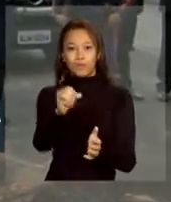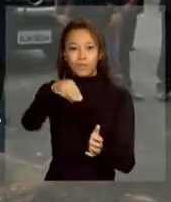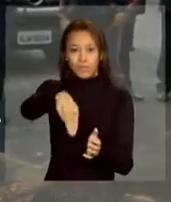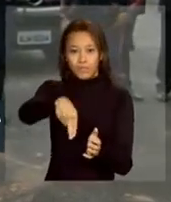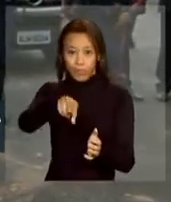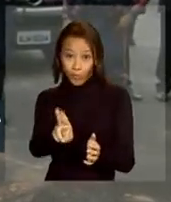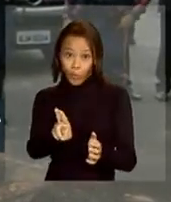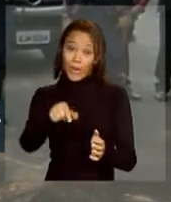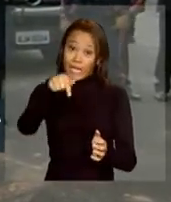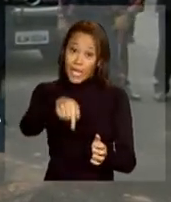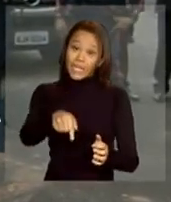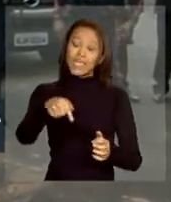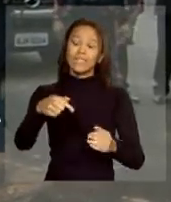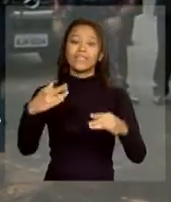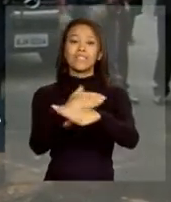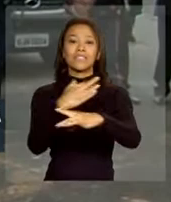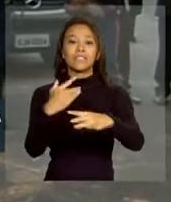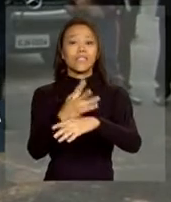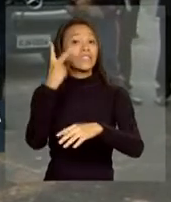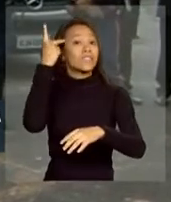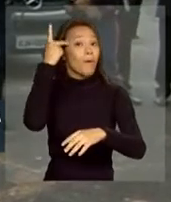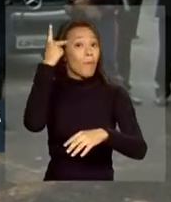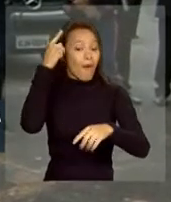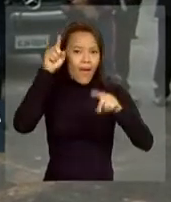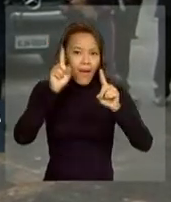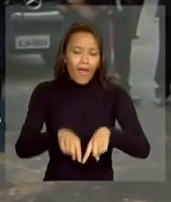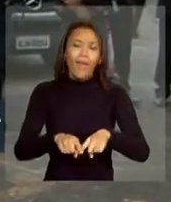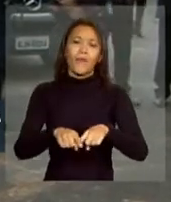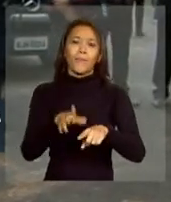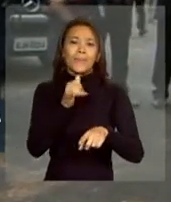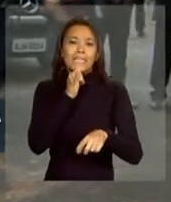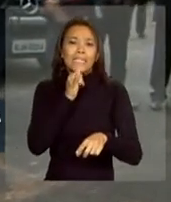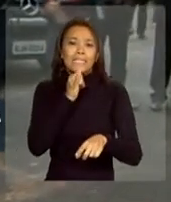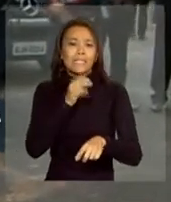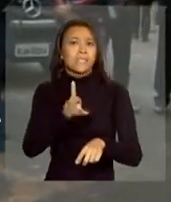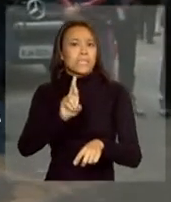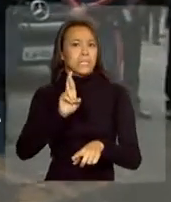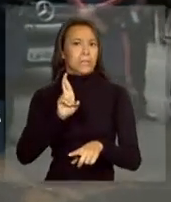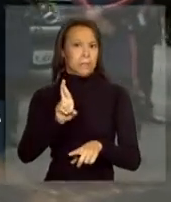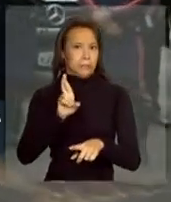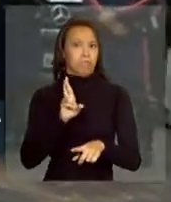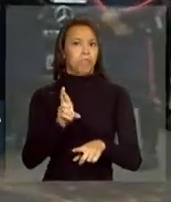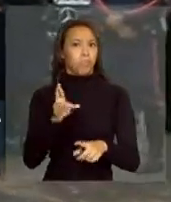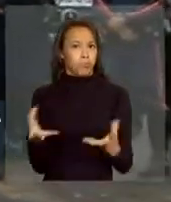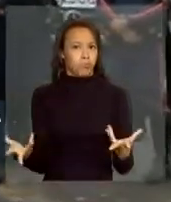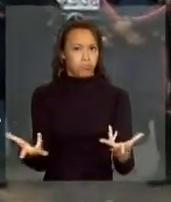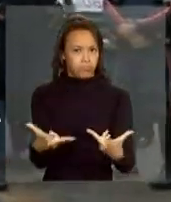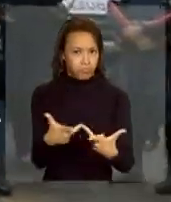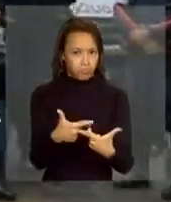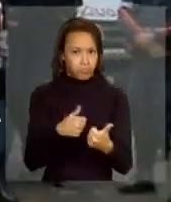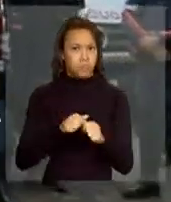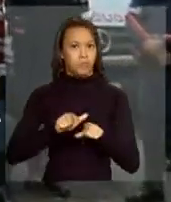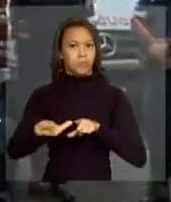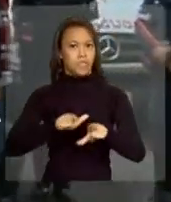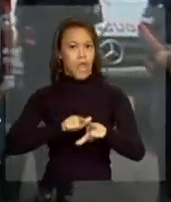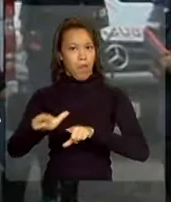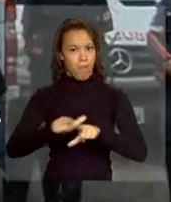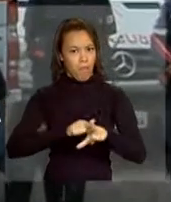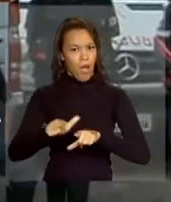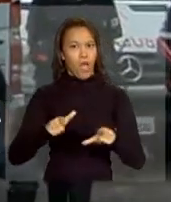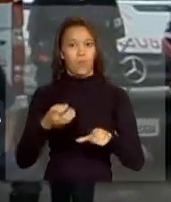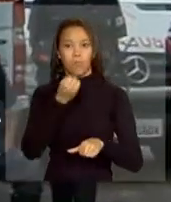Paulo, ministro Padilha, é um exemplo de eficiência do serviço público.